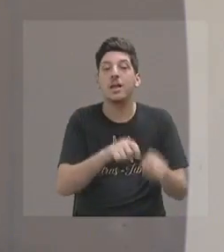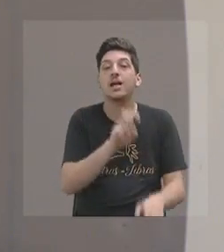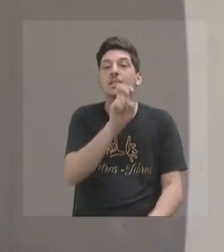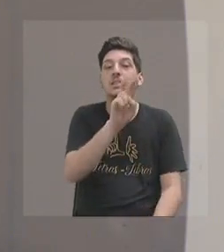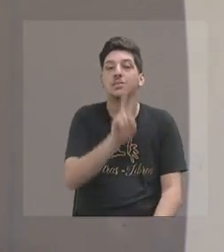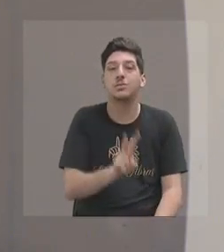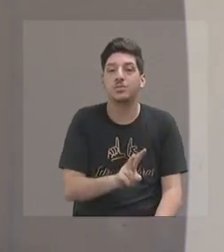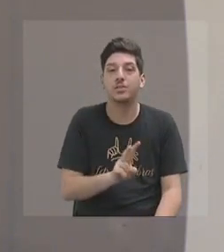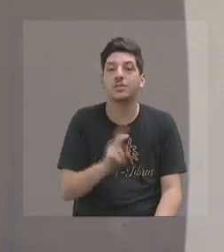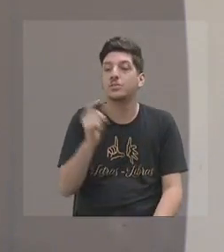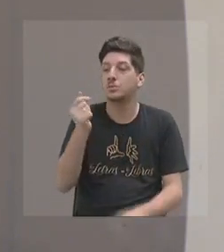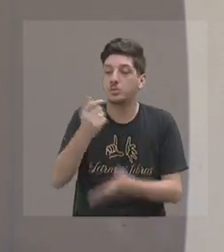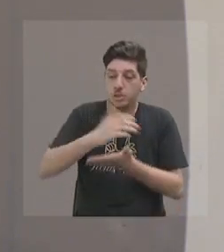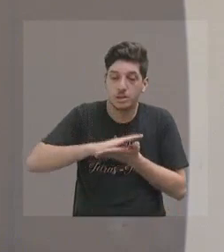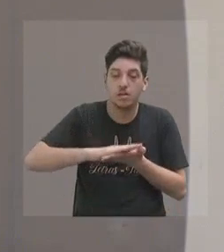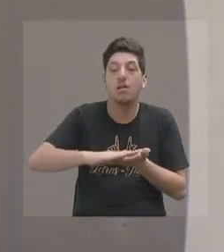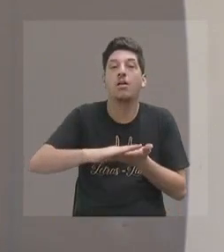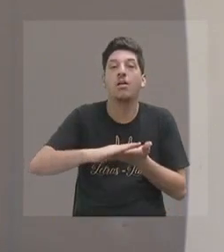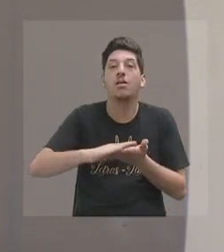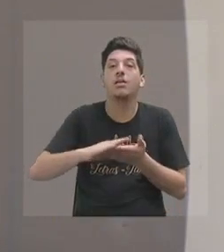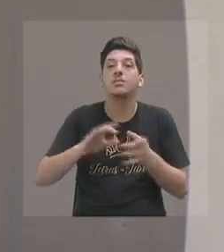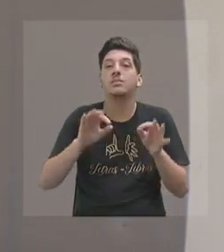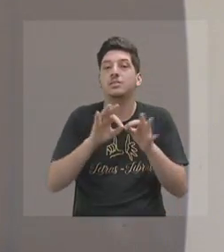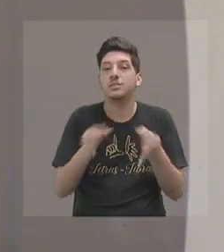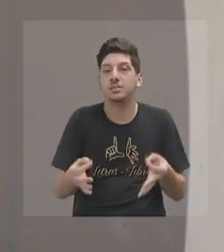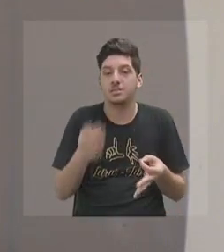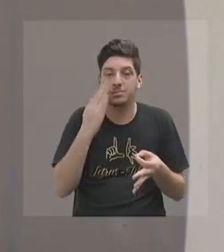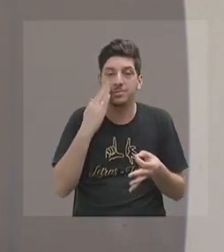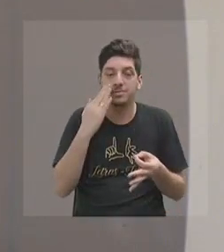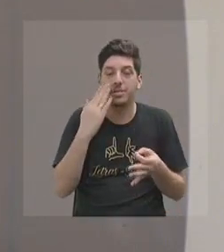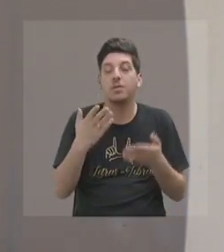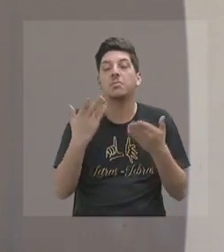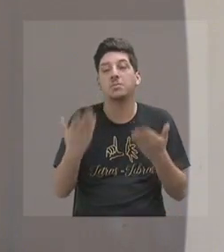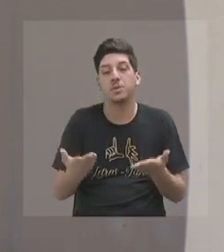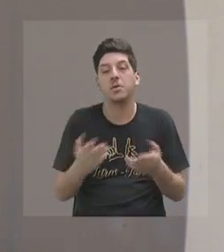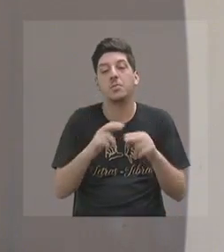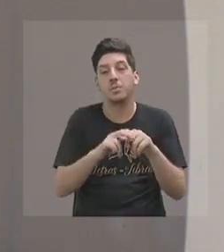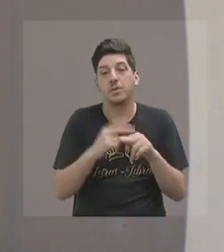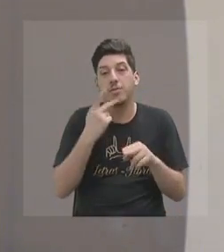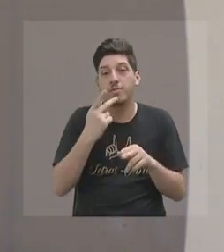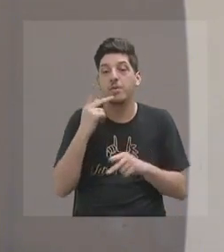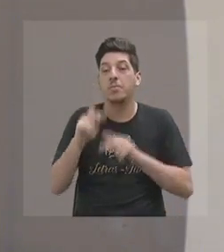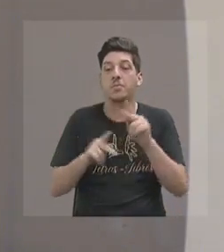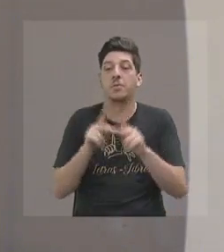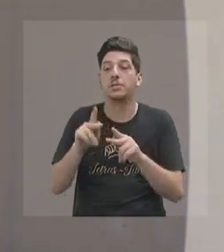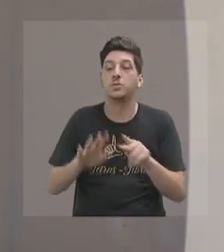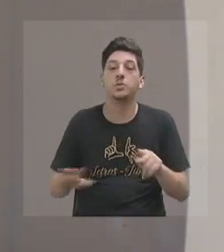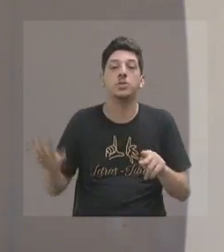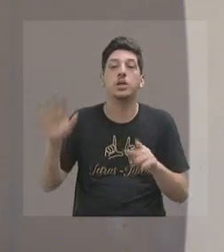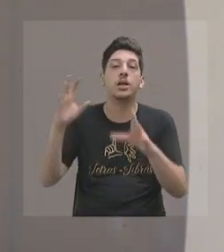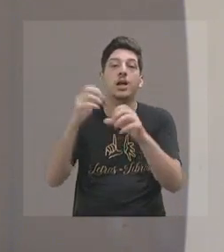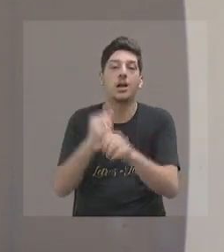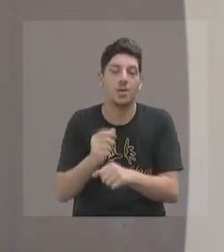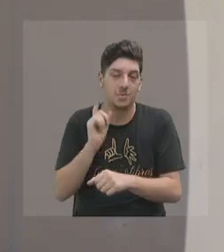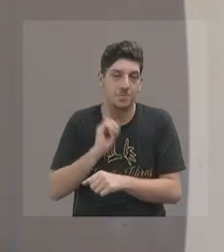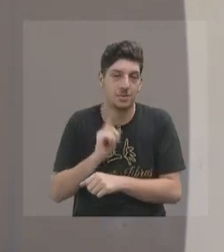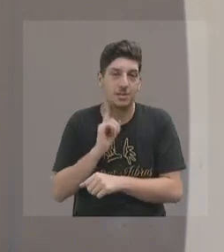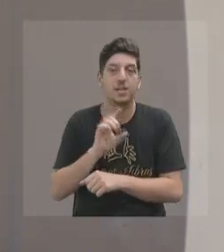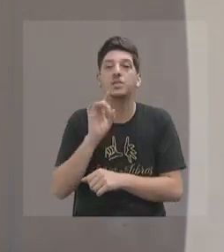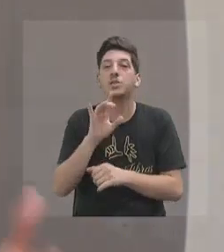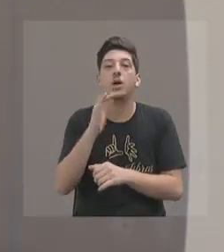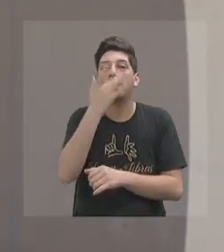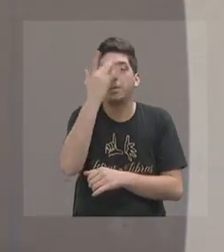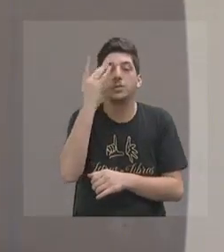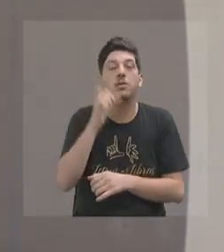muito pequeno. Então, é muito... E aí eu falo a população toda mineira, não apenas quem se informa,